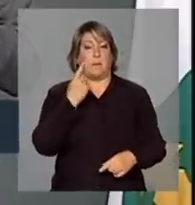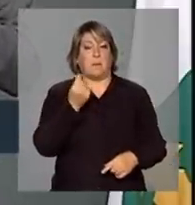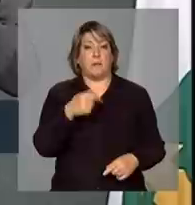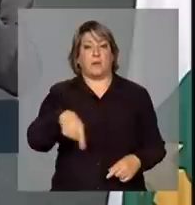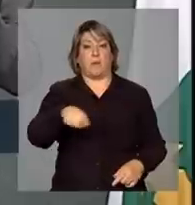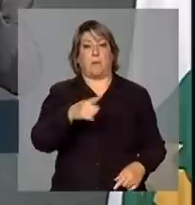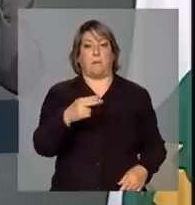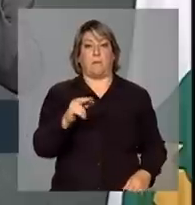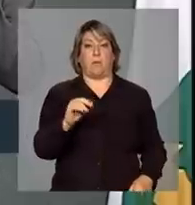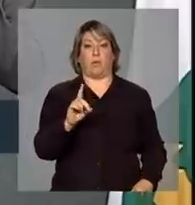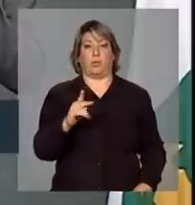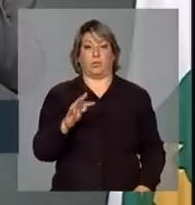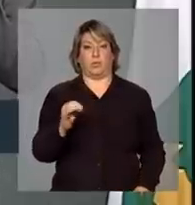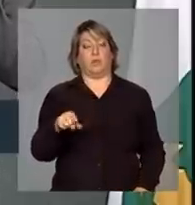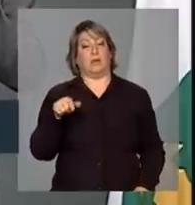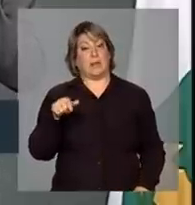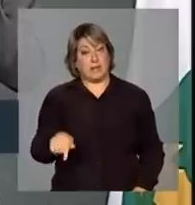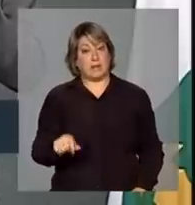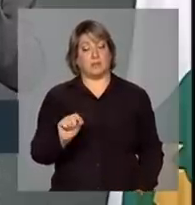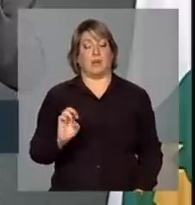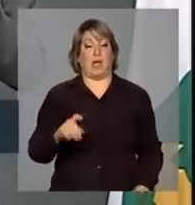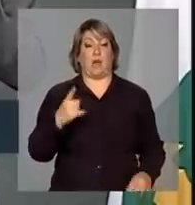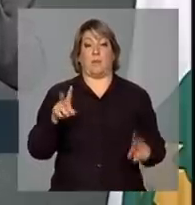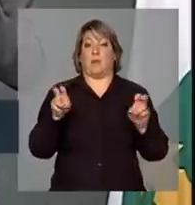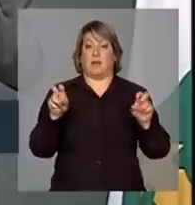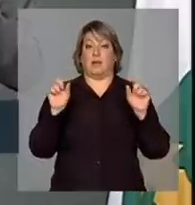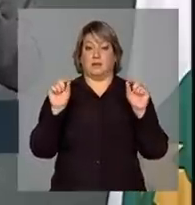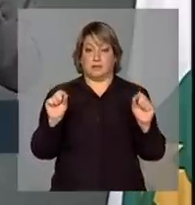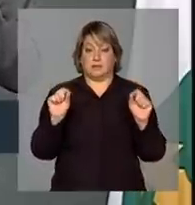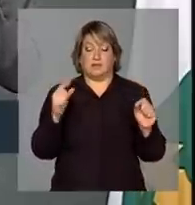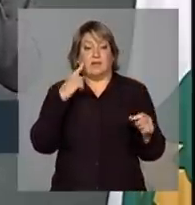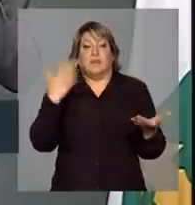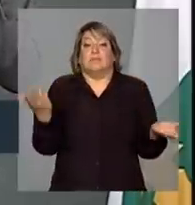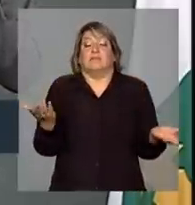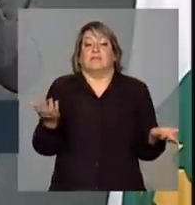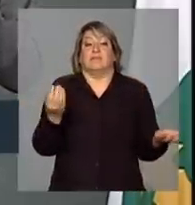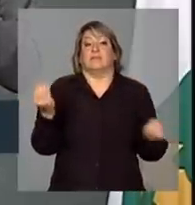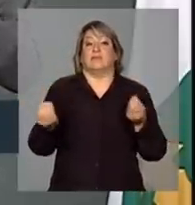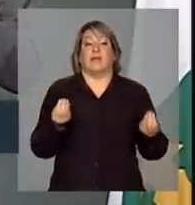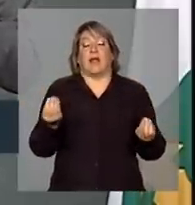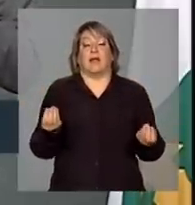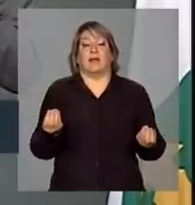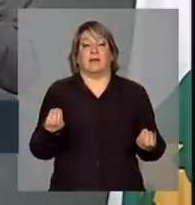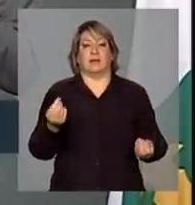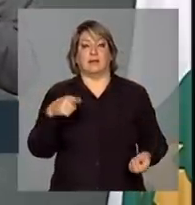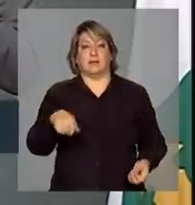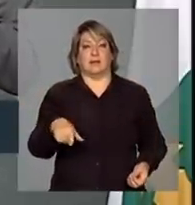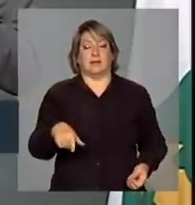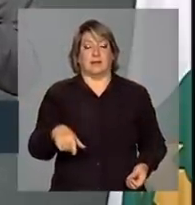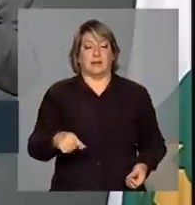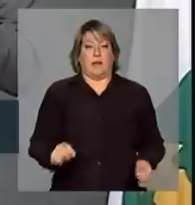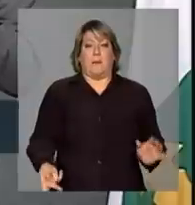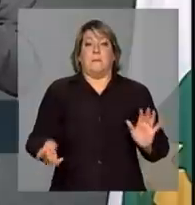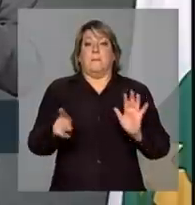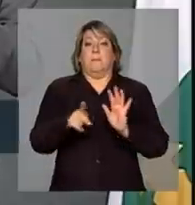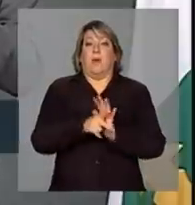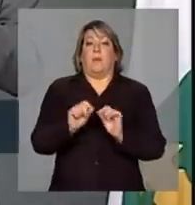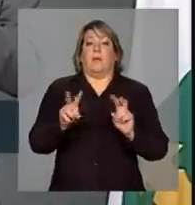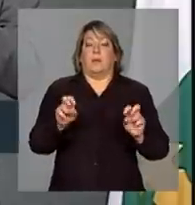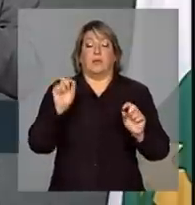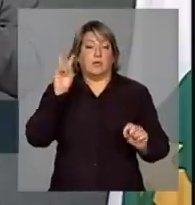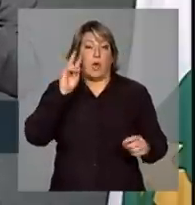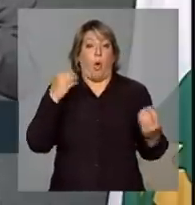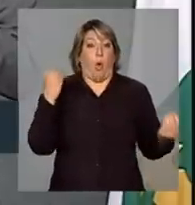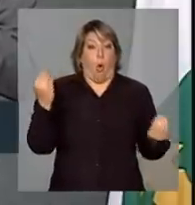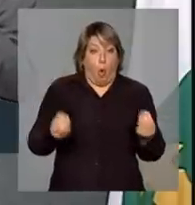Então, isso é uma questão que, de certa forma, até que ponto, a própria questão da